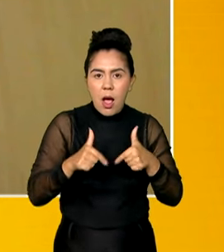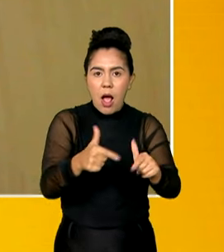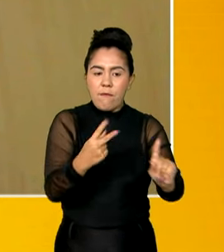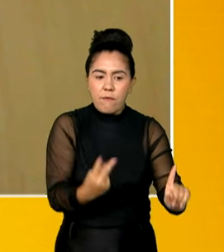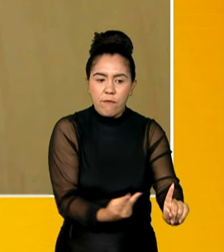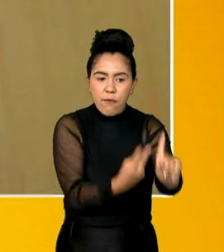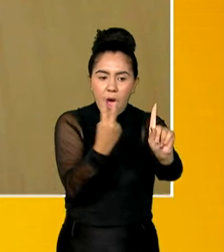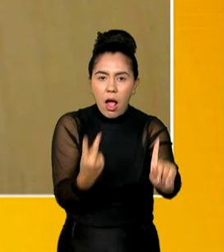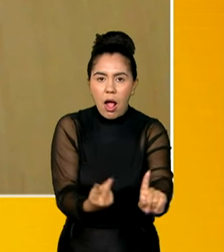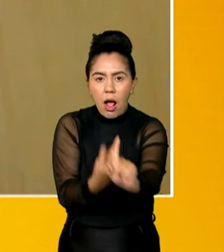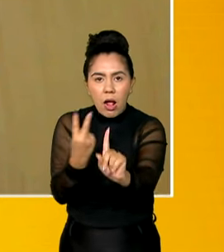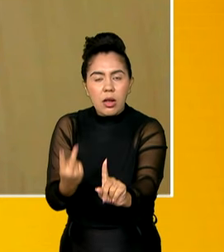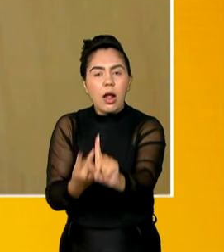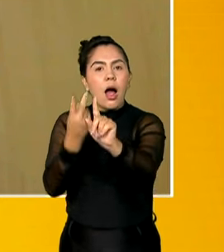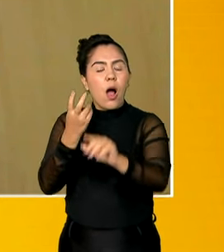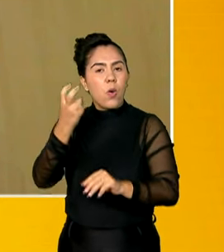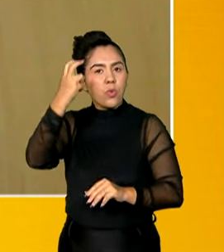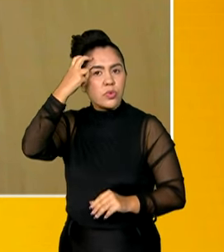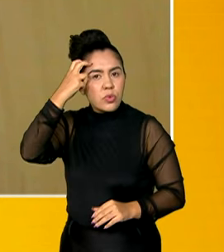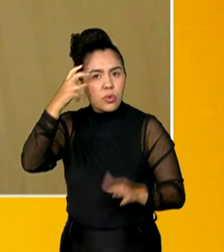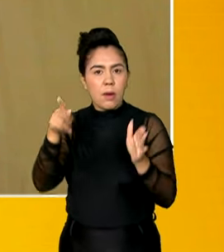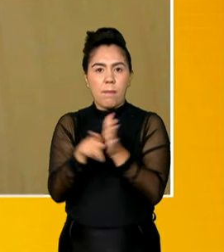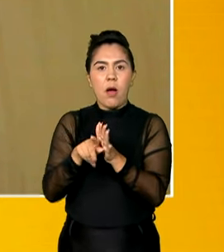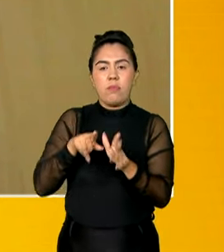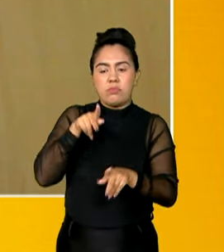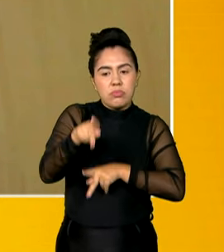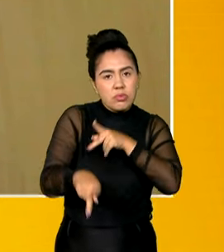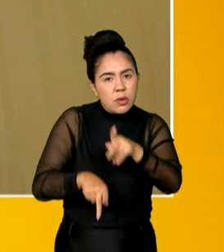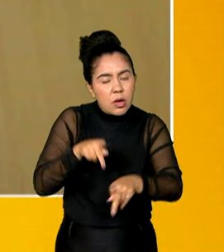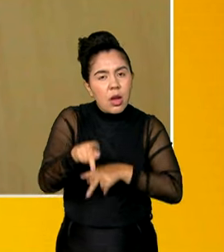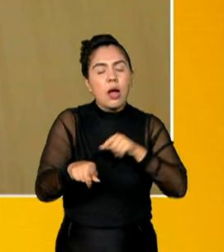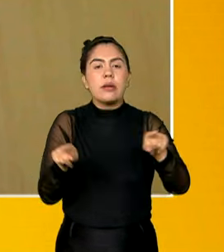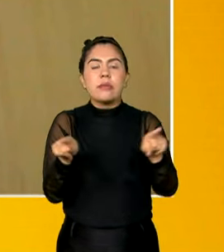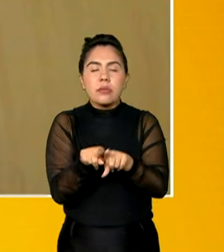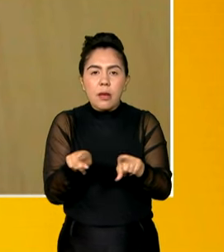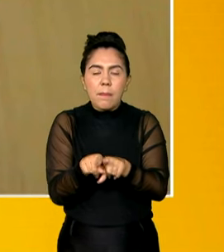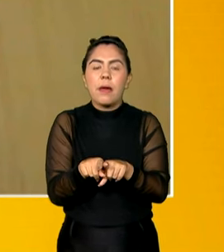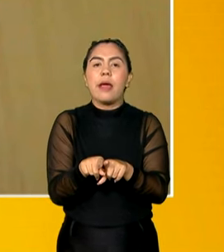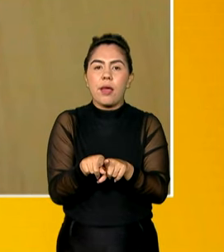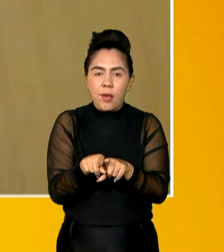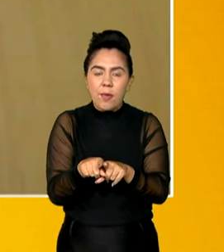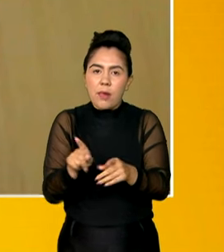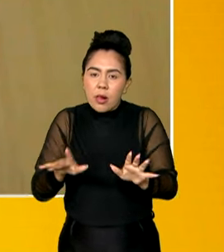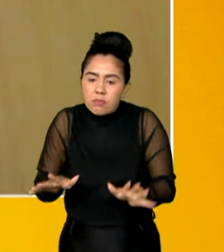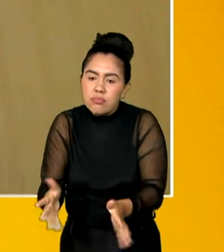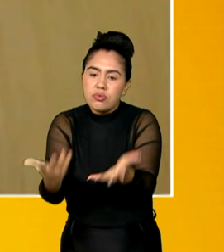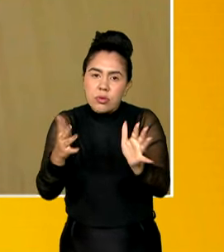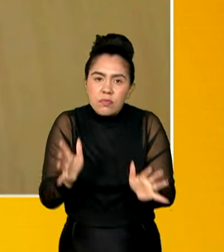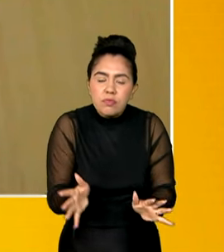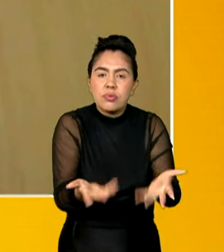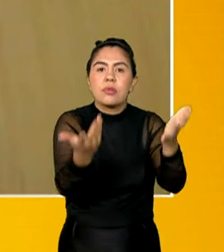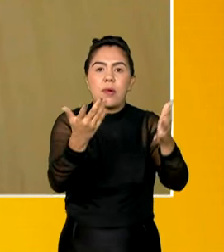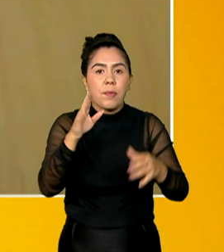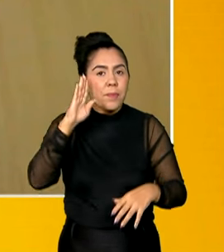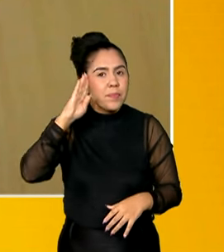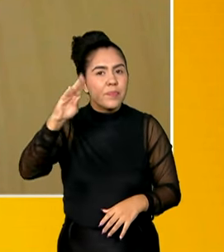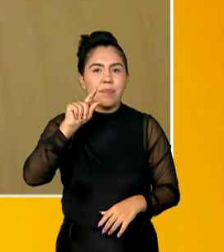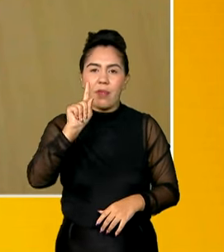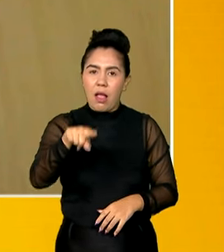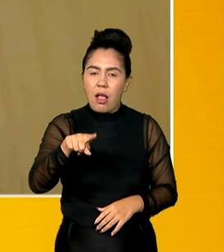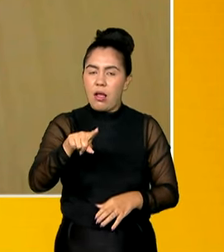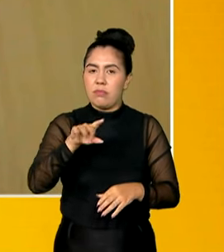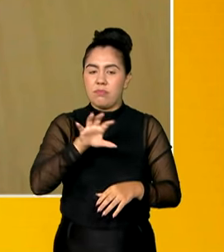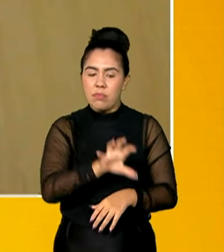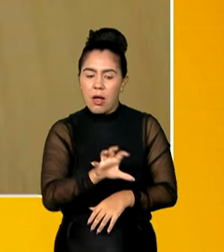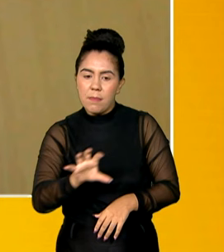com isso a cultura popular e as iniciativas feitas onde realmente a cultura acontece, que são nos territórios, em